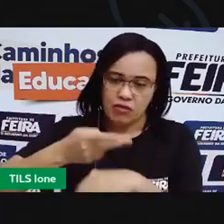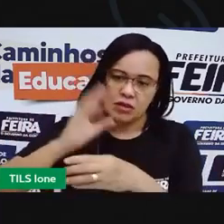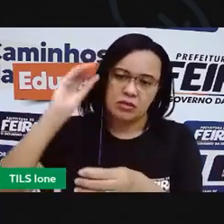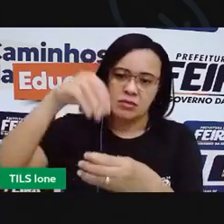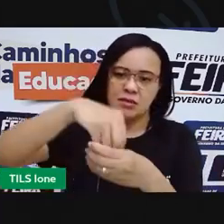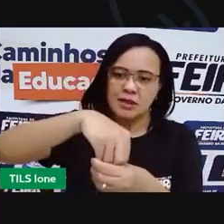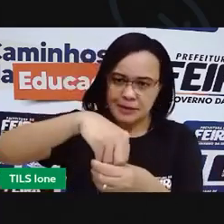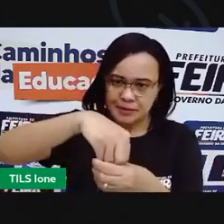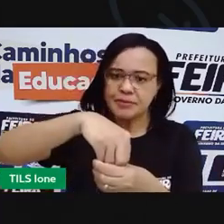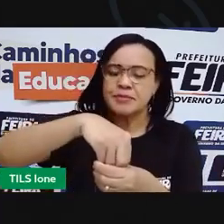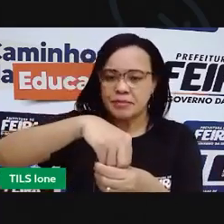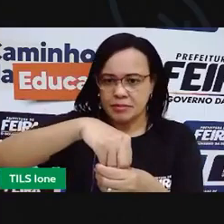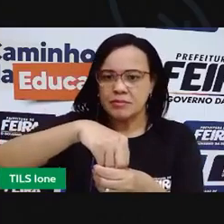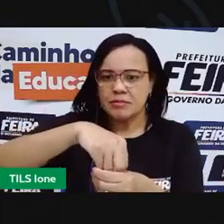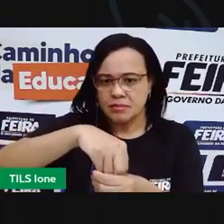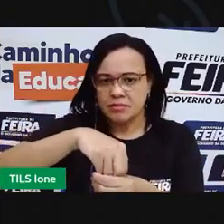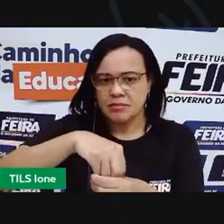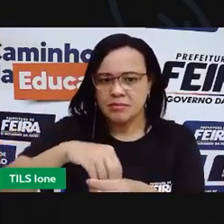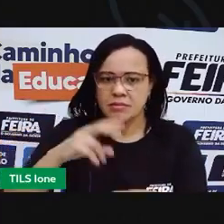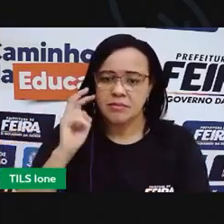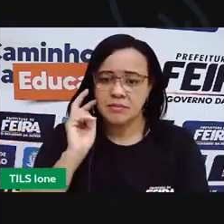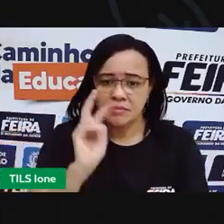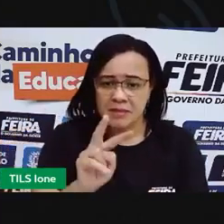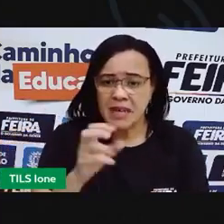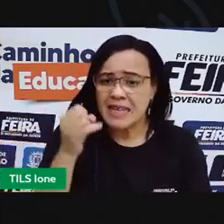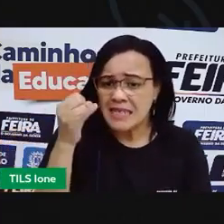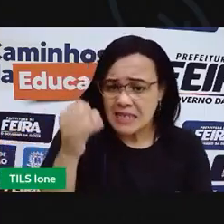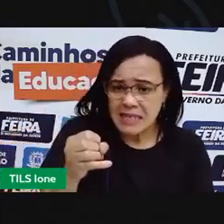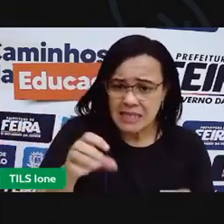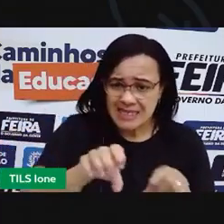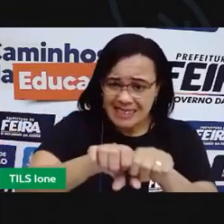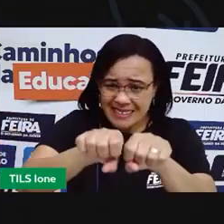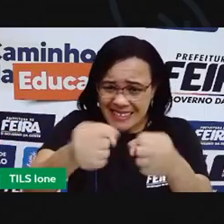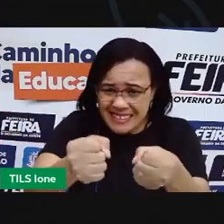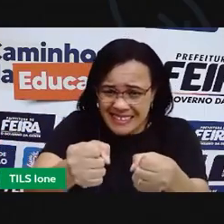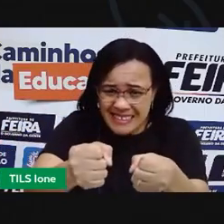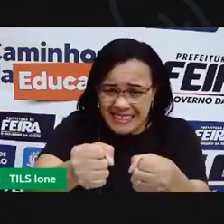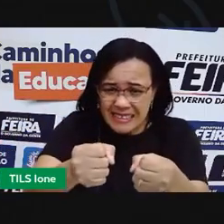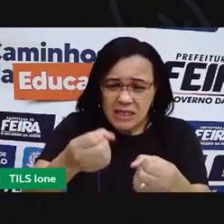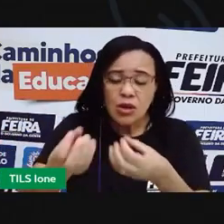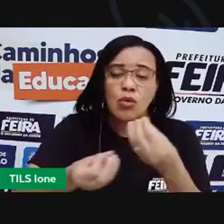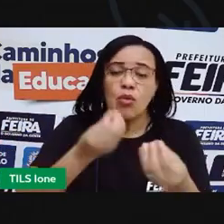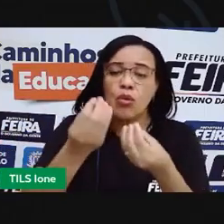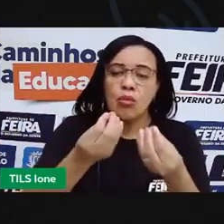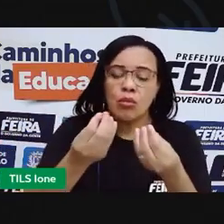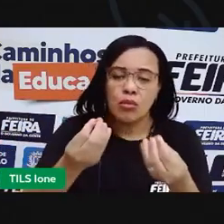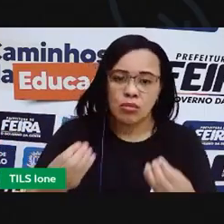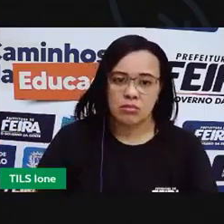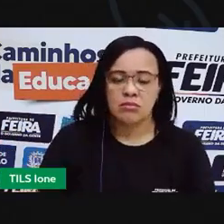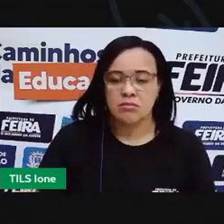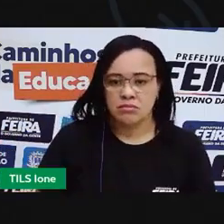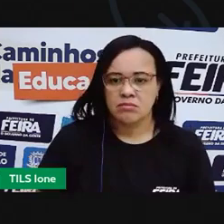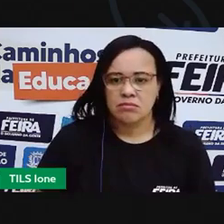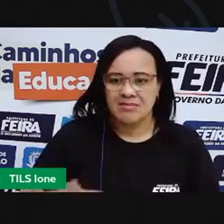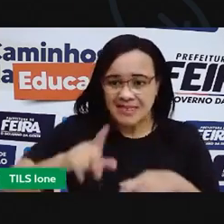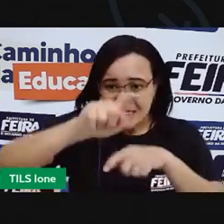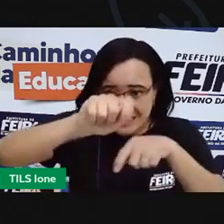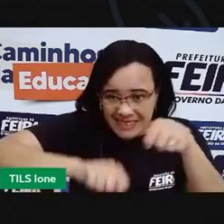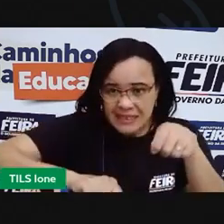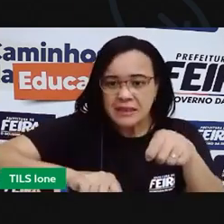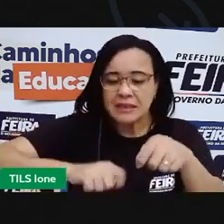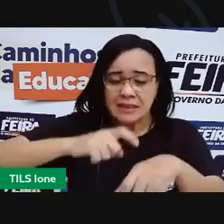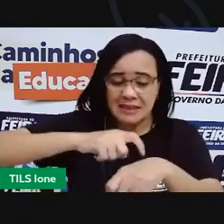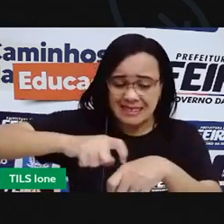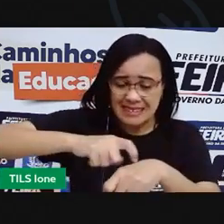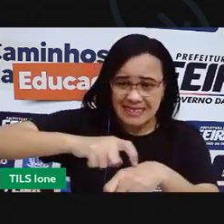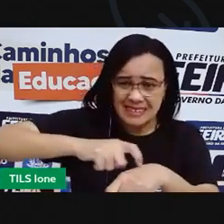está marcando para você e se ele tivesse quebrado essa punta aqui rasgaria o saco e